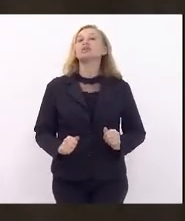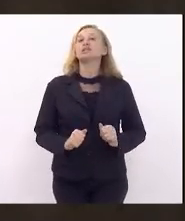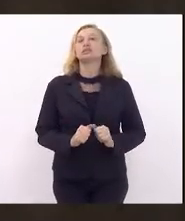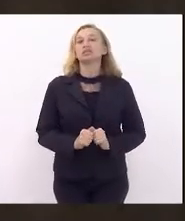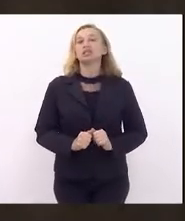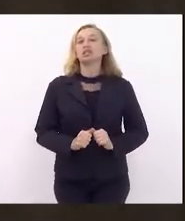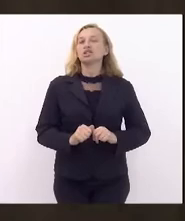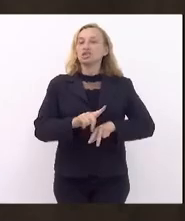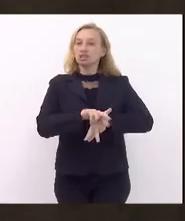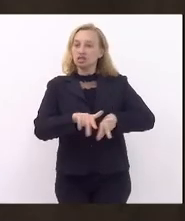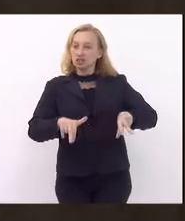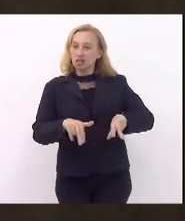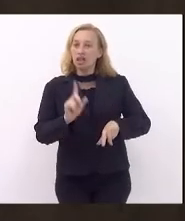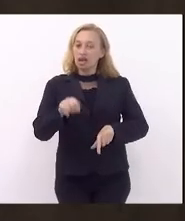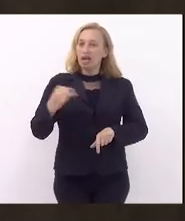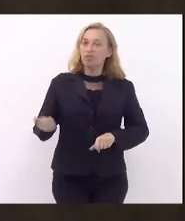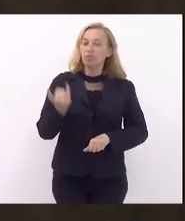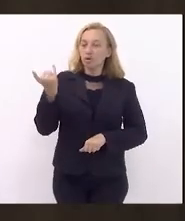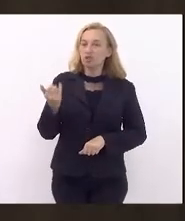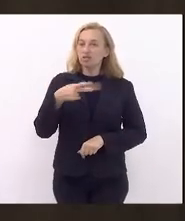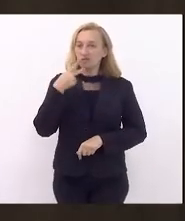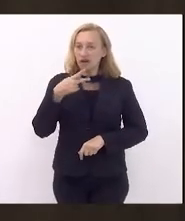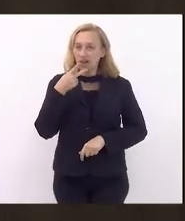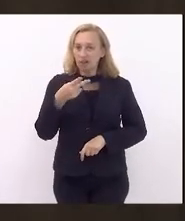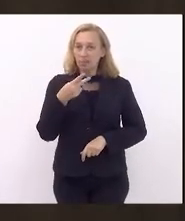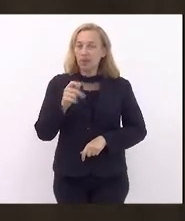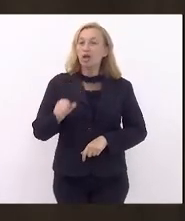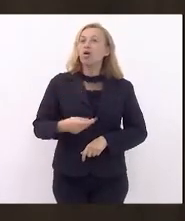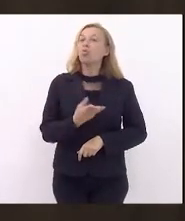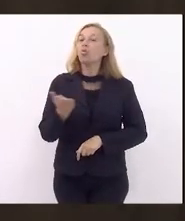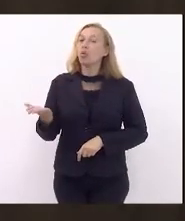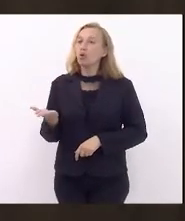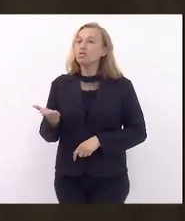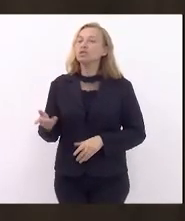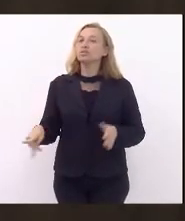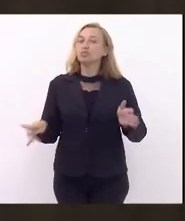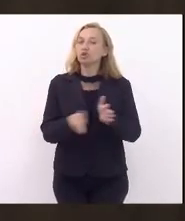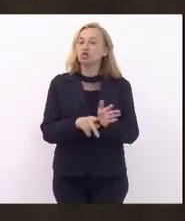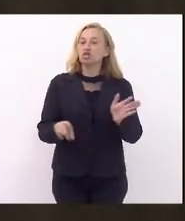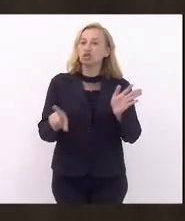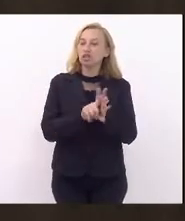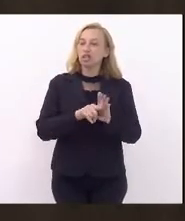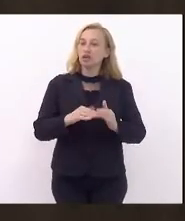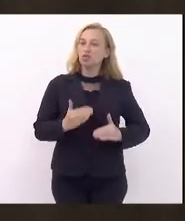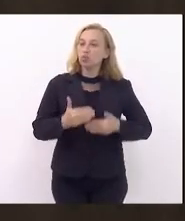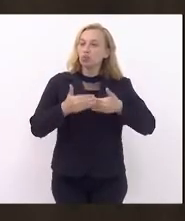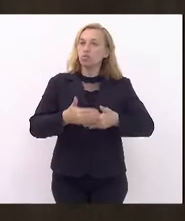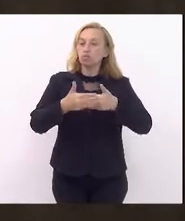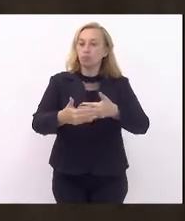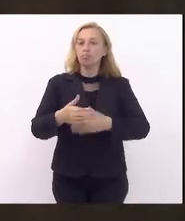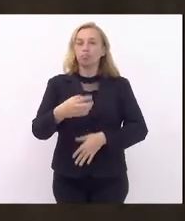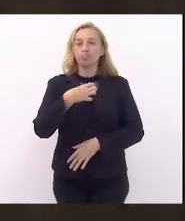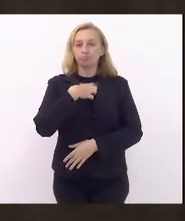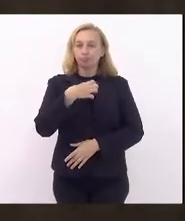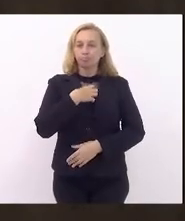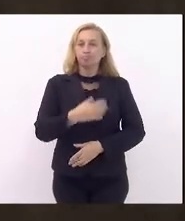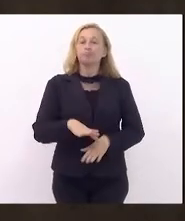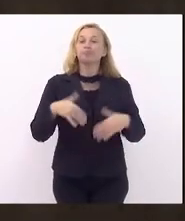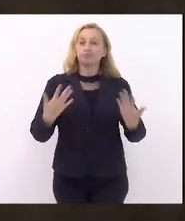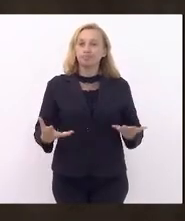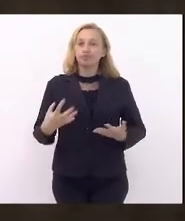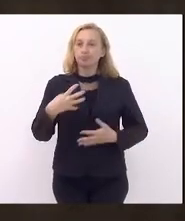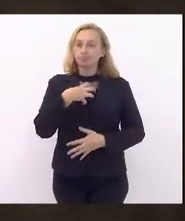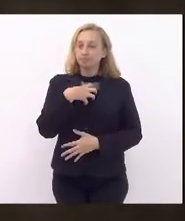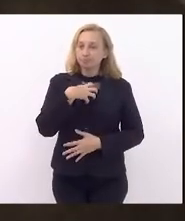gênero e é muito importante dizer o quanto que esse projeto de lei avança nesse sentido. Então, nesse